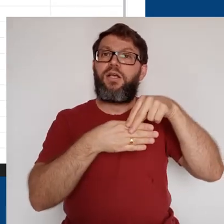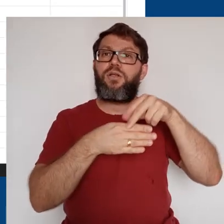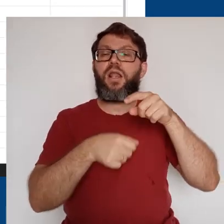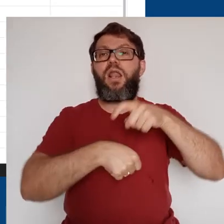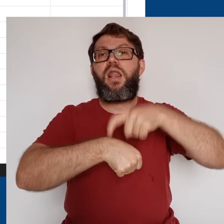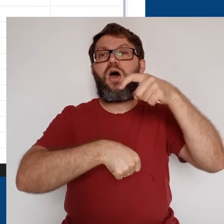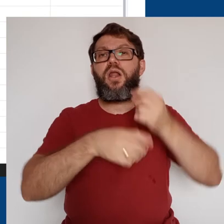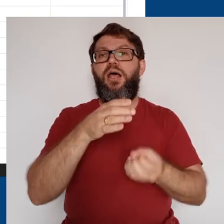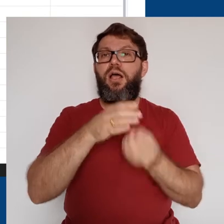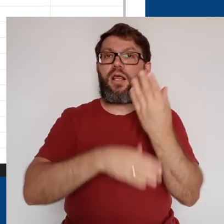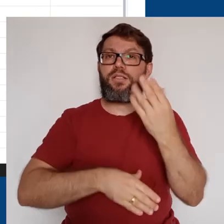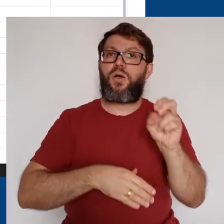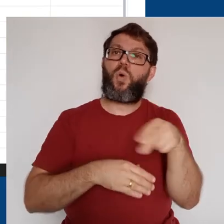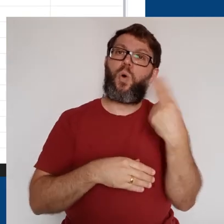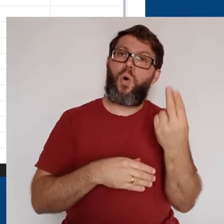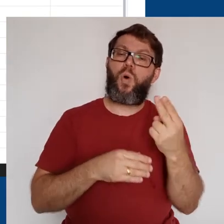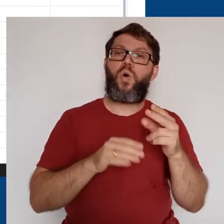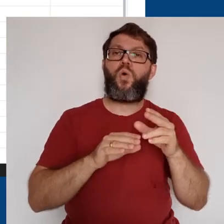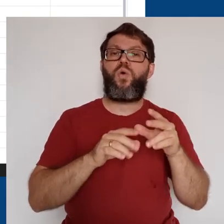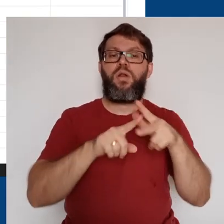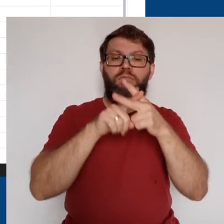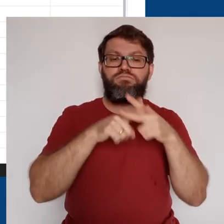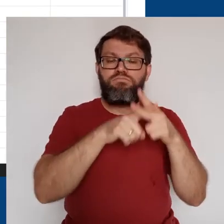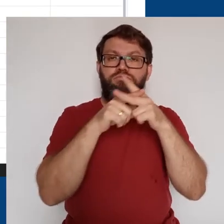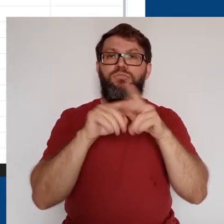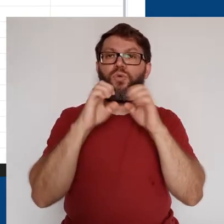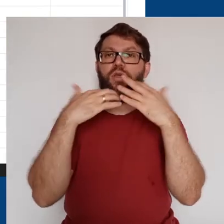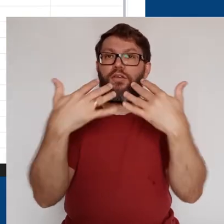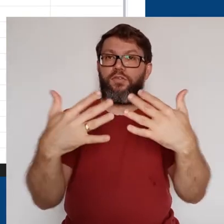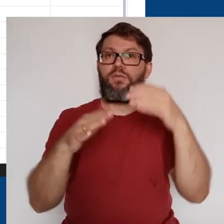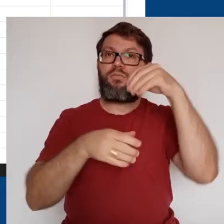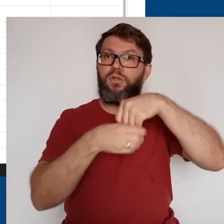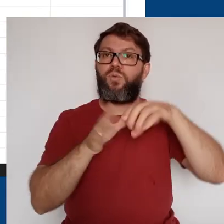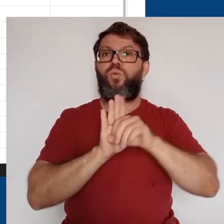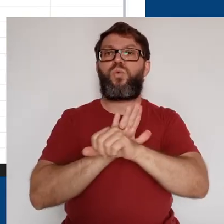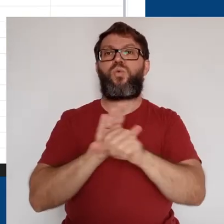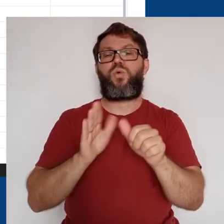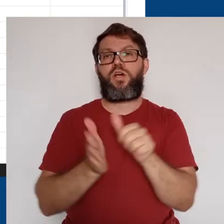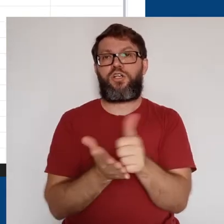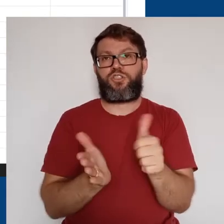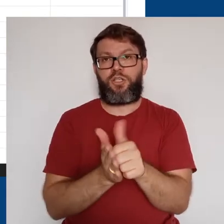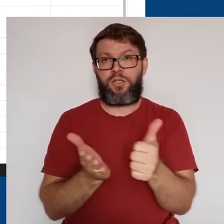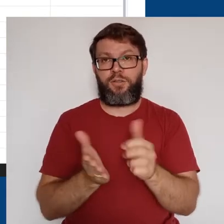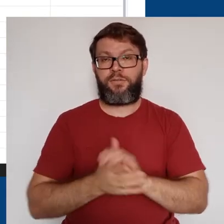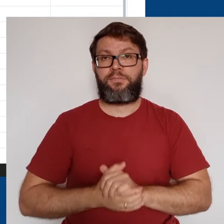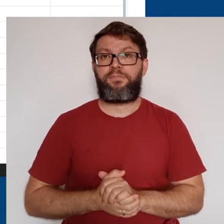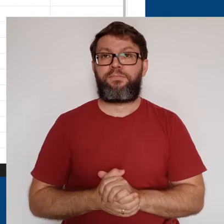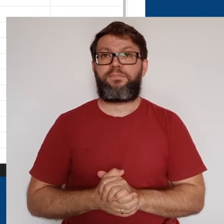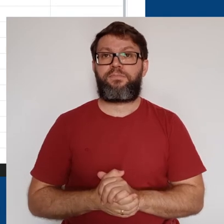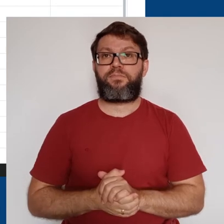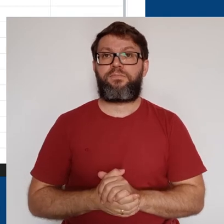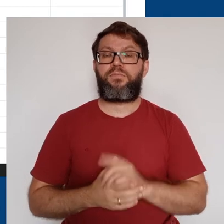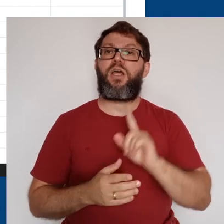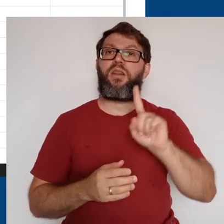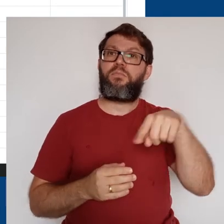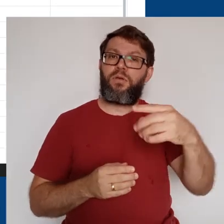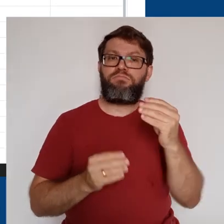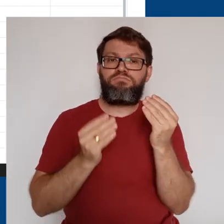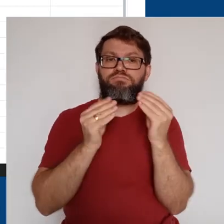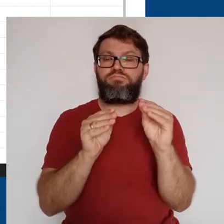acrescentar o anexo no momento da criação ou da edição do evento no Google Agenda.